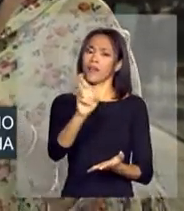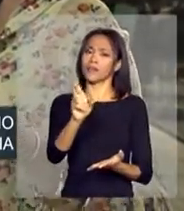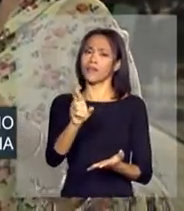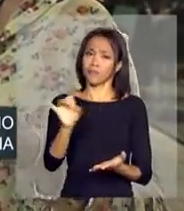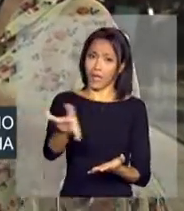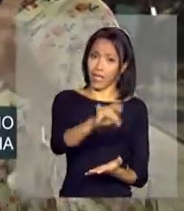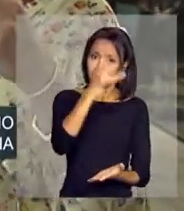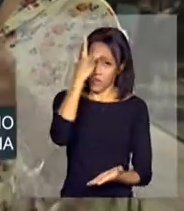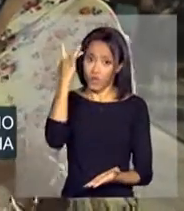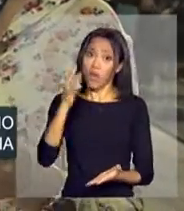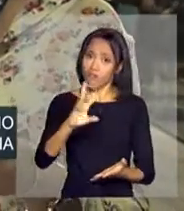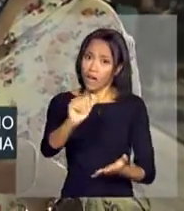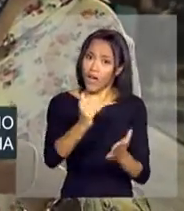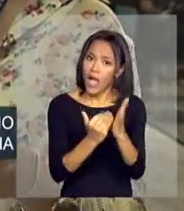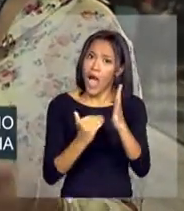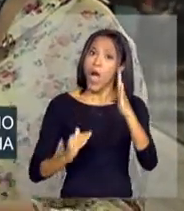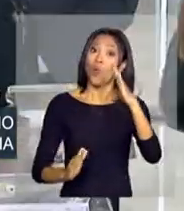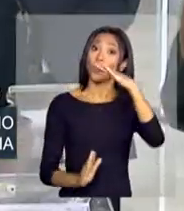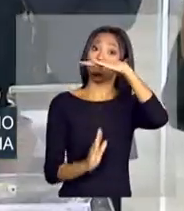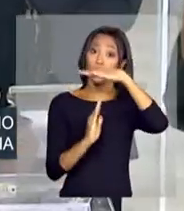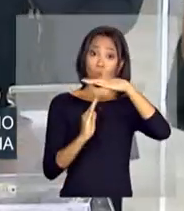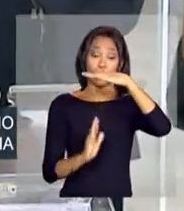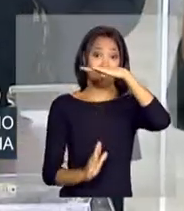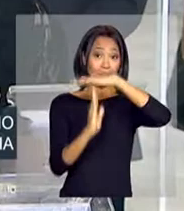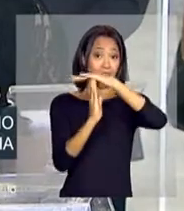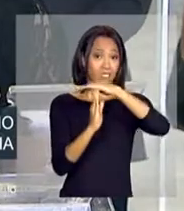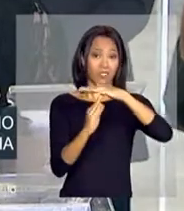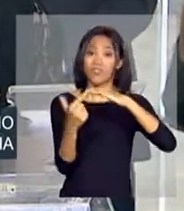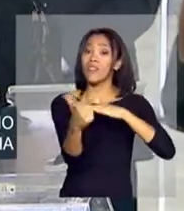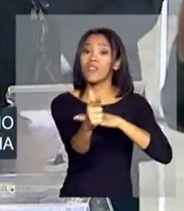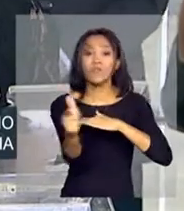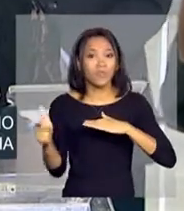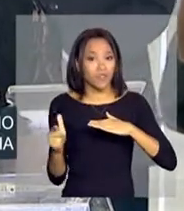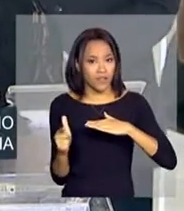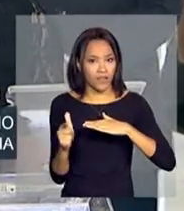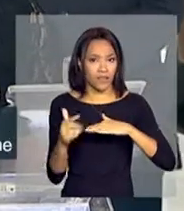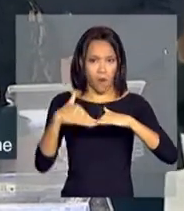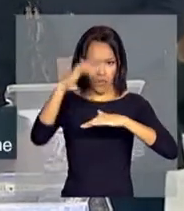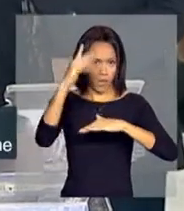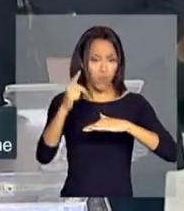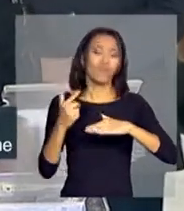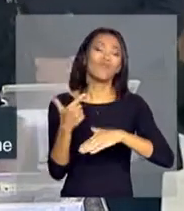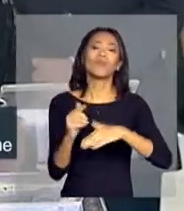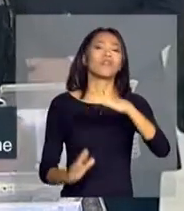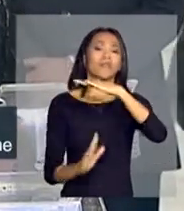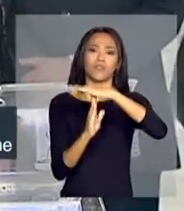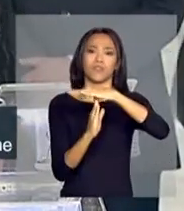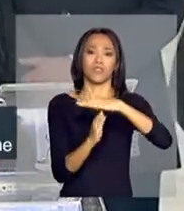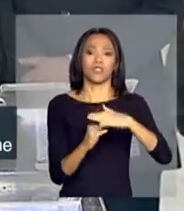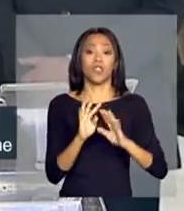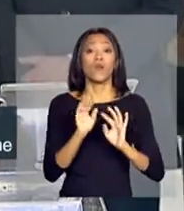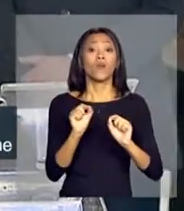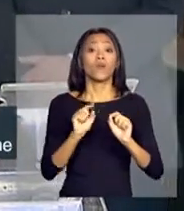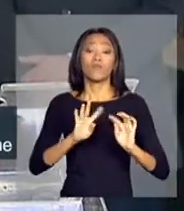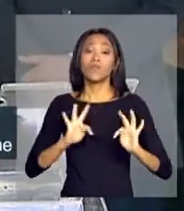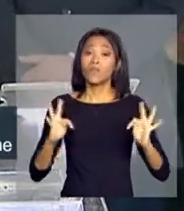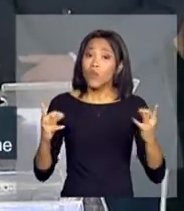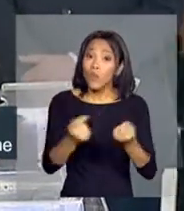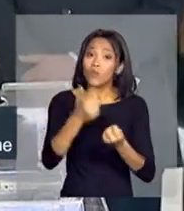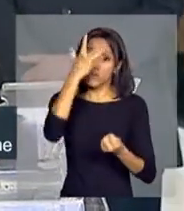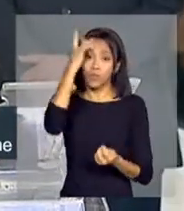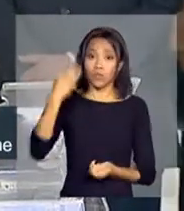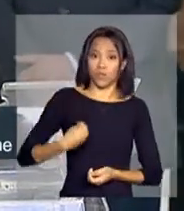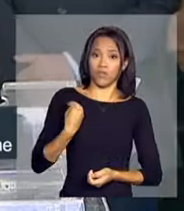esse limite, então, vai aumentar? Não existe limite, meu bem. O que existe é o quê? Porque todas as pessoas da